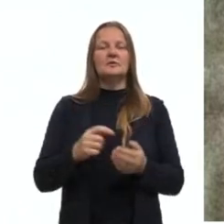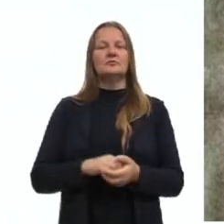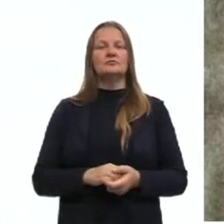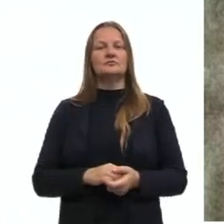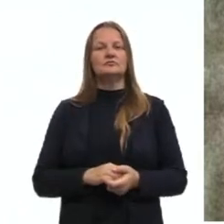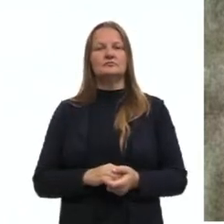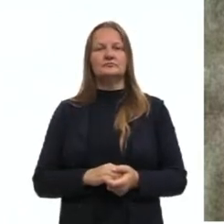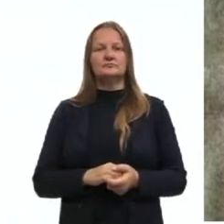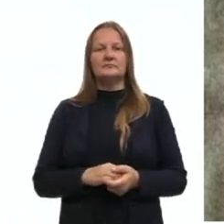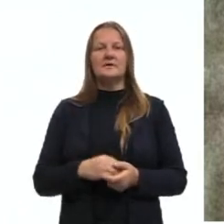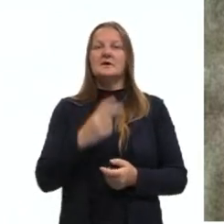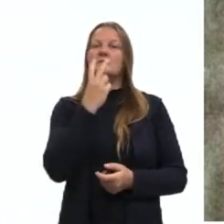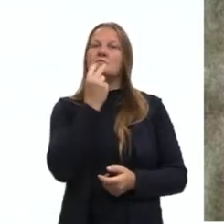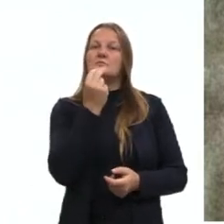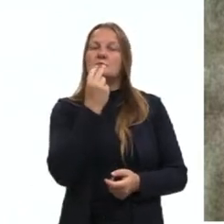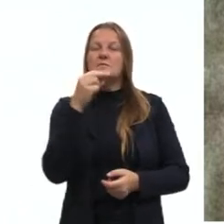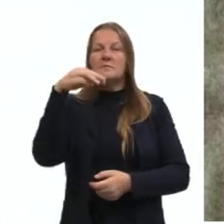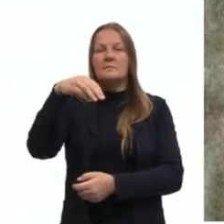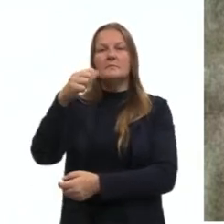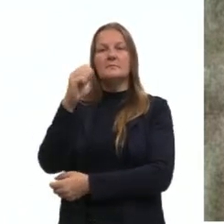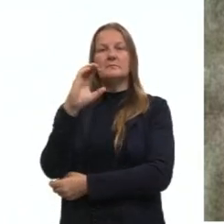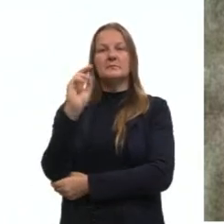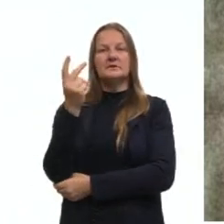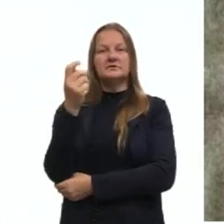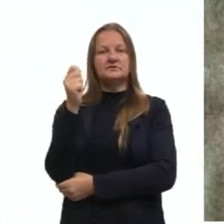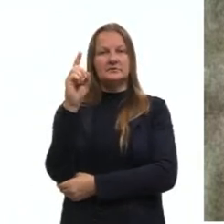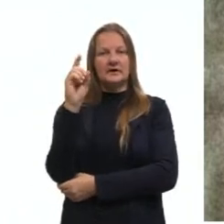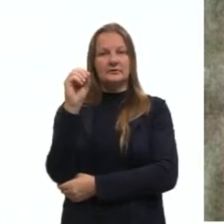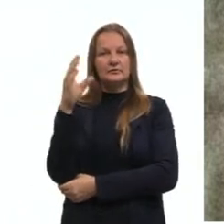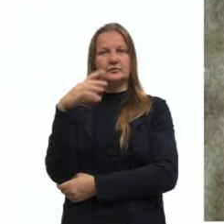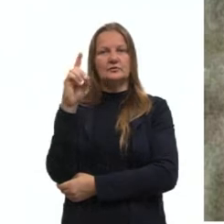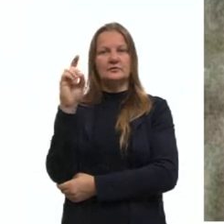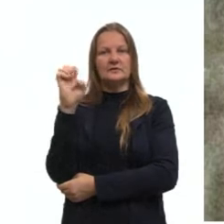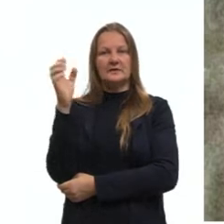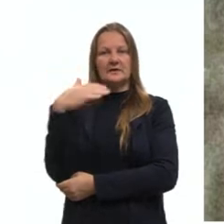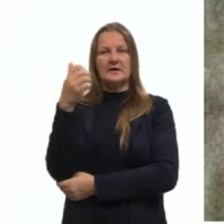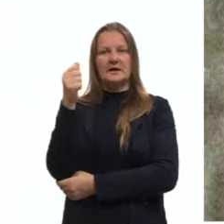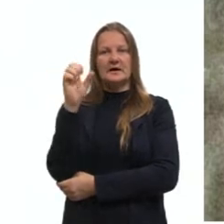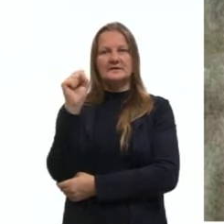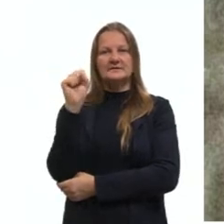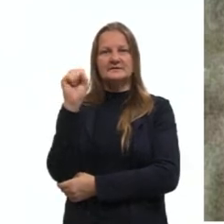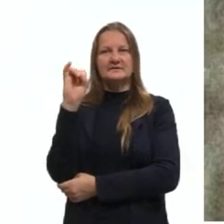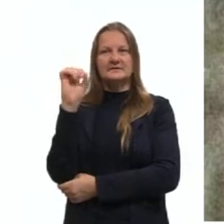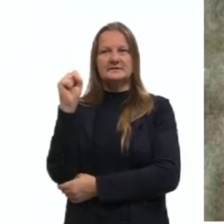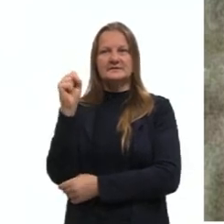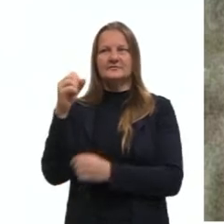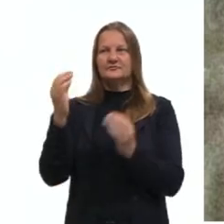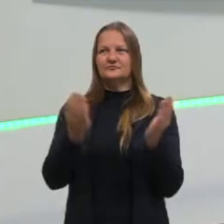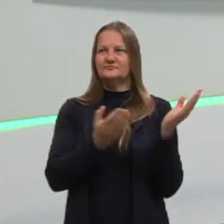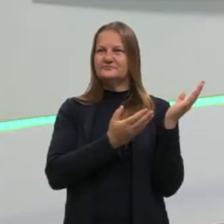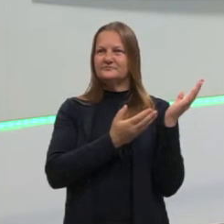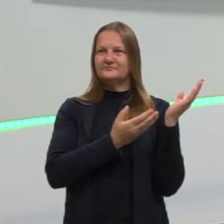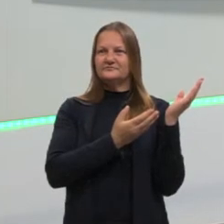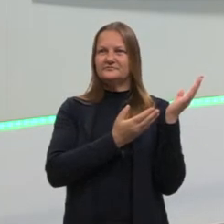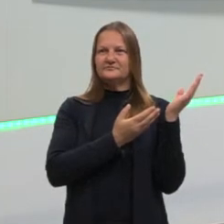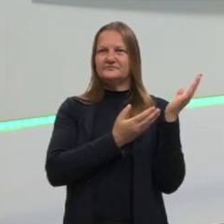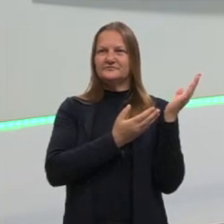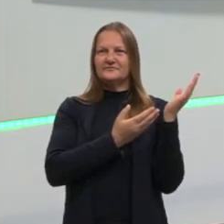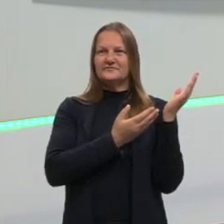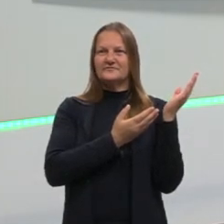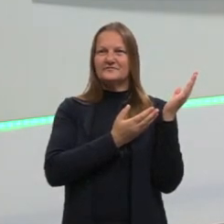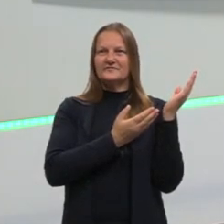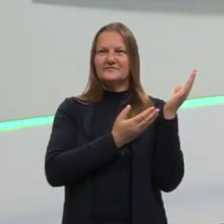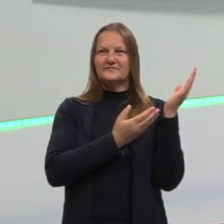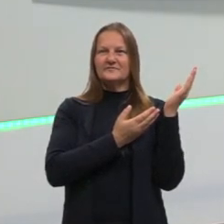no caso aí do Machado de Assis, que é o primeiro que aparece, esse moço simpático aqui do canto, que, inclusive,